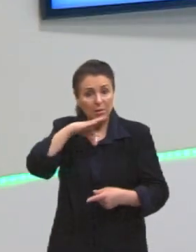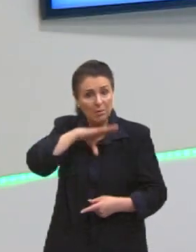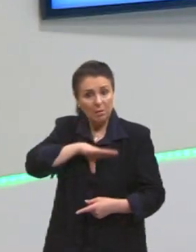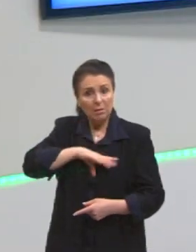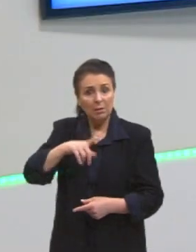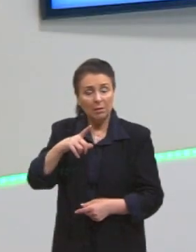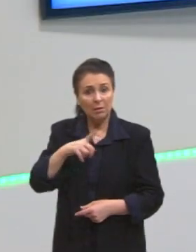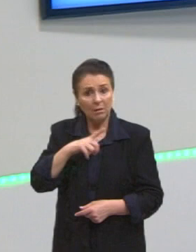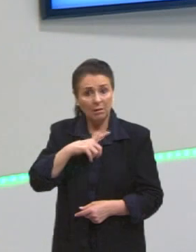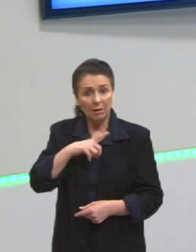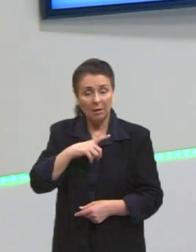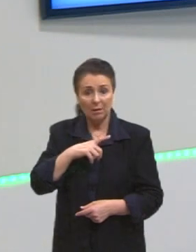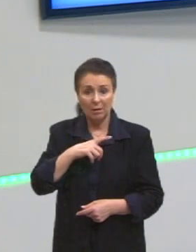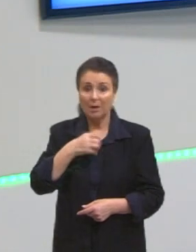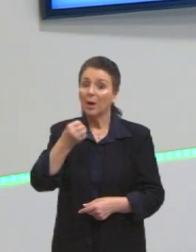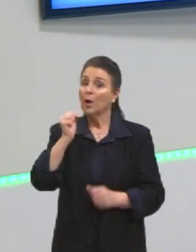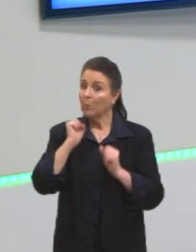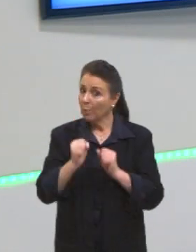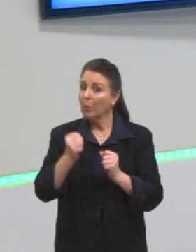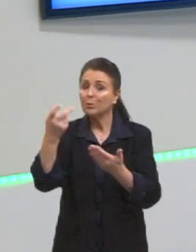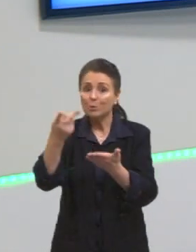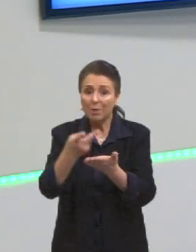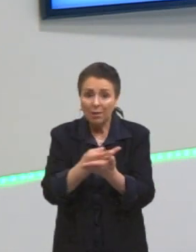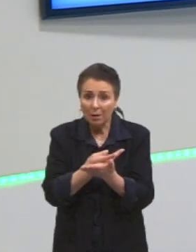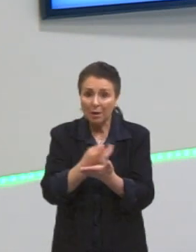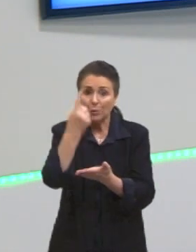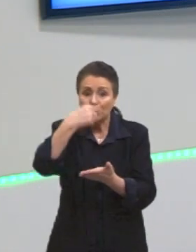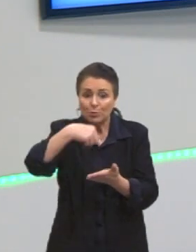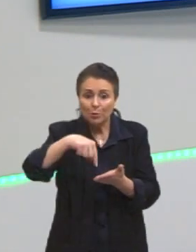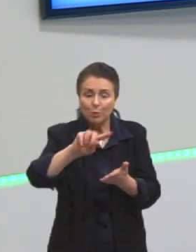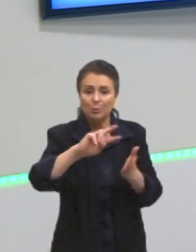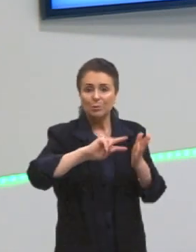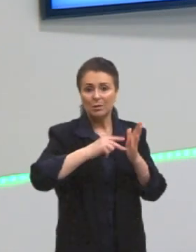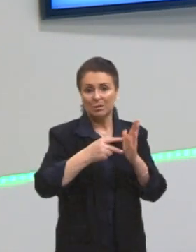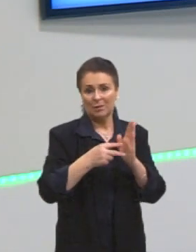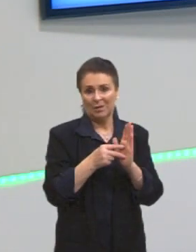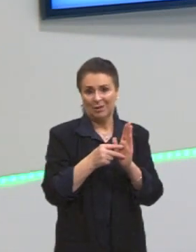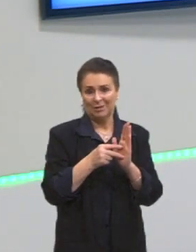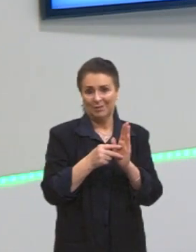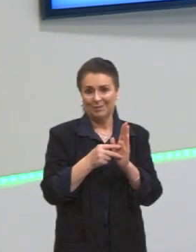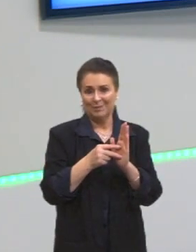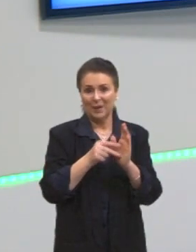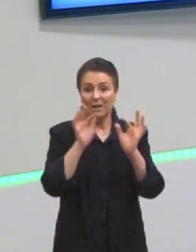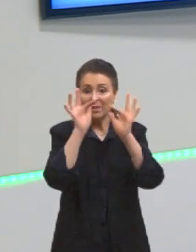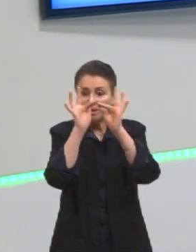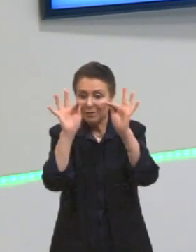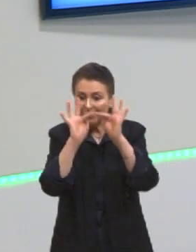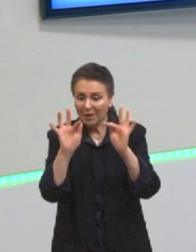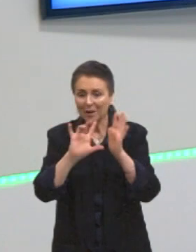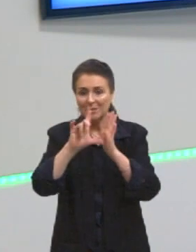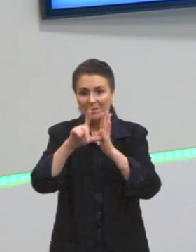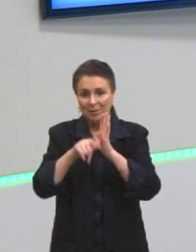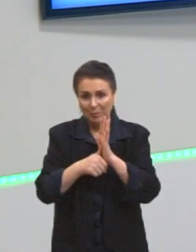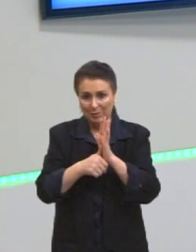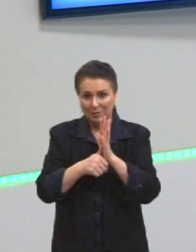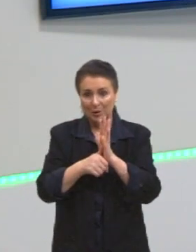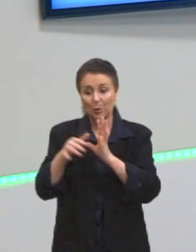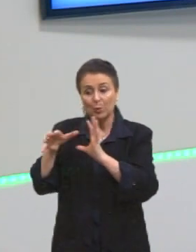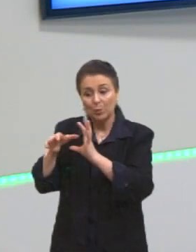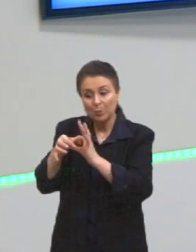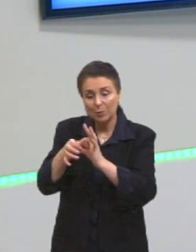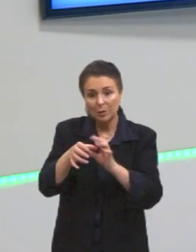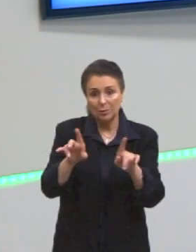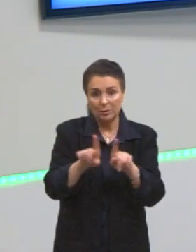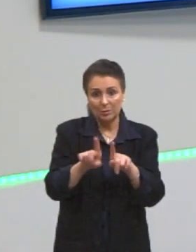eu tropece nos outros significados de quem está acompanhando aquelas palavras, naquele contexto que está sendo